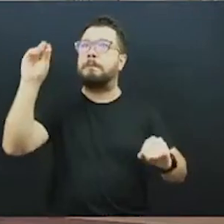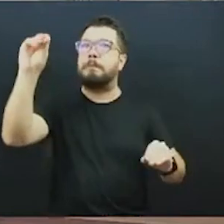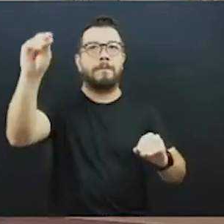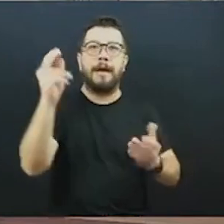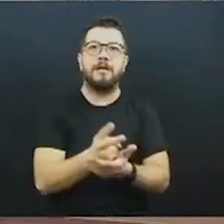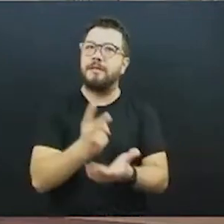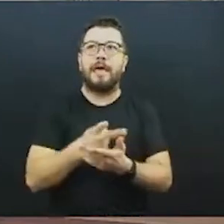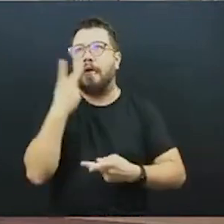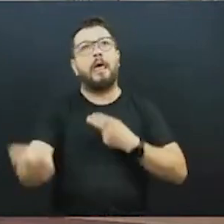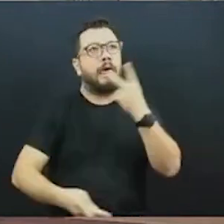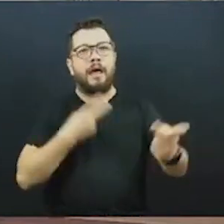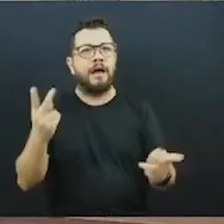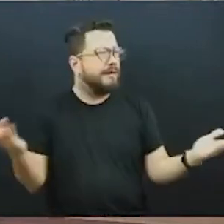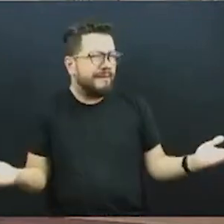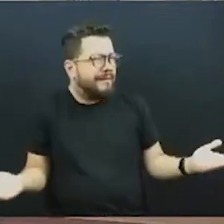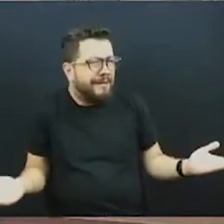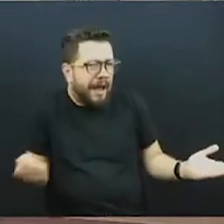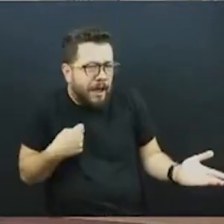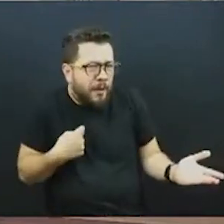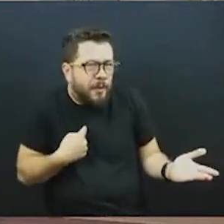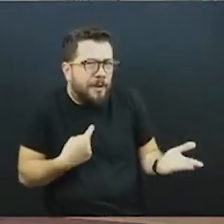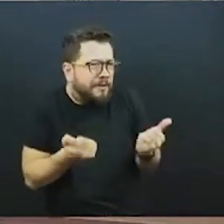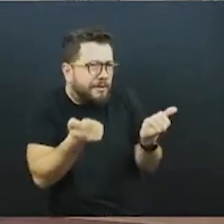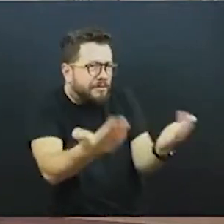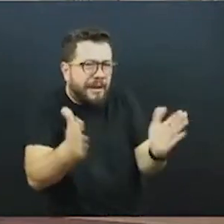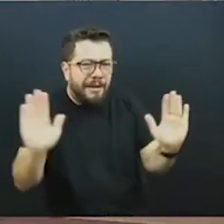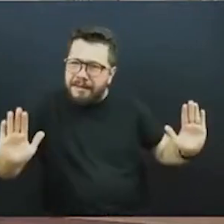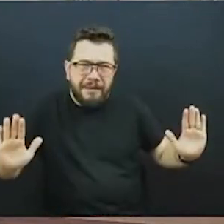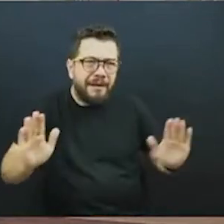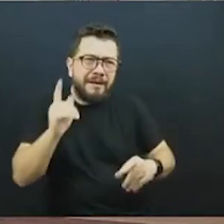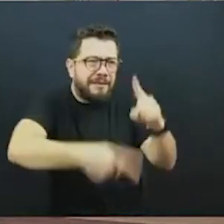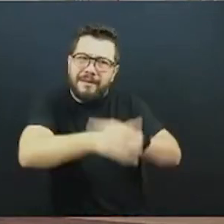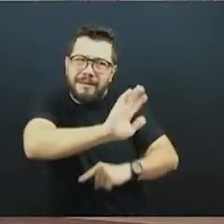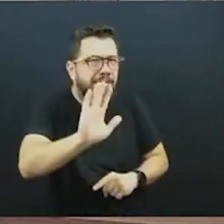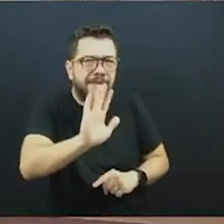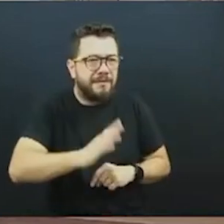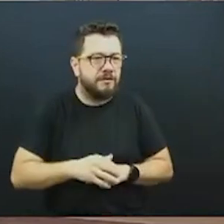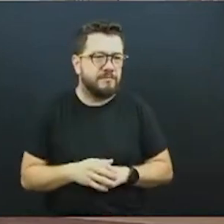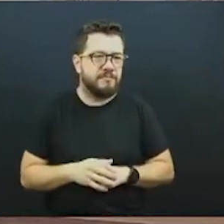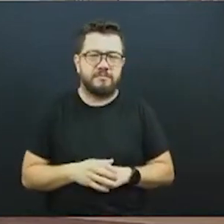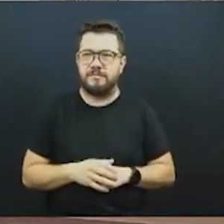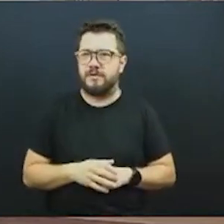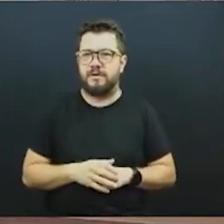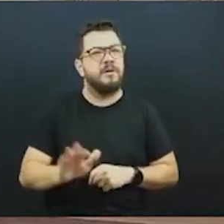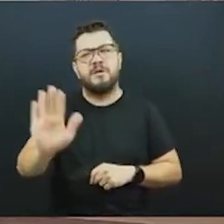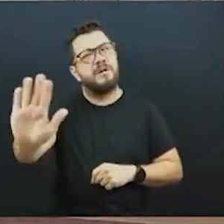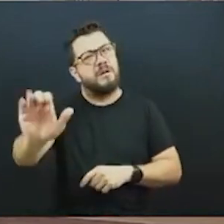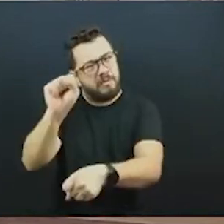O senhor não está com a palavra agora. O senhor está com a palavra, vereador. Vereador Rodrigo Reis, contenha, gentileza.